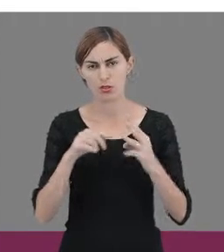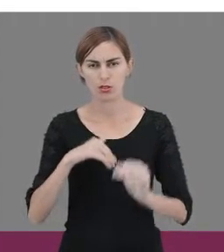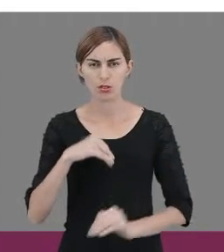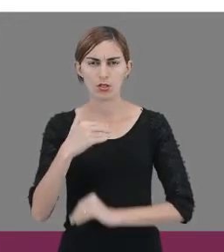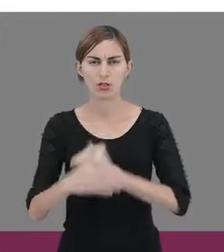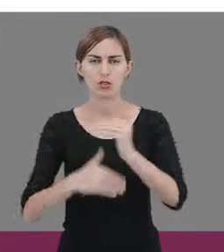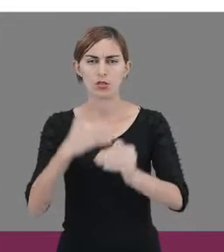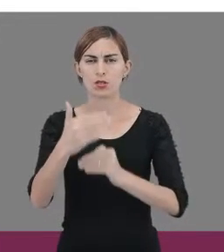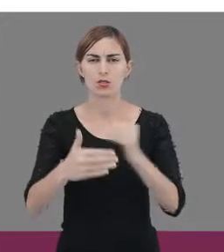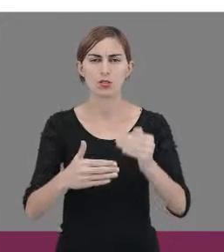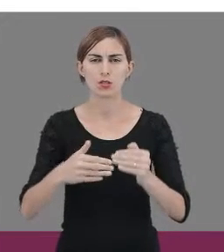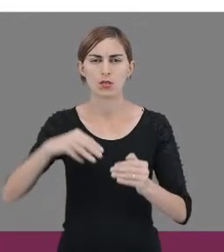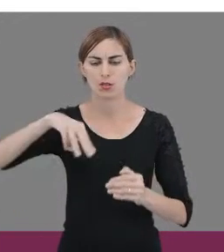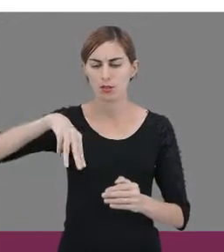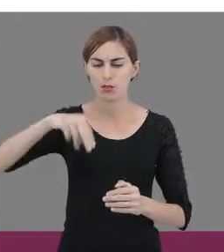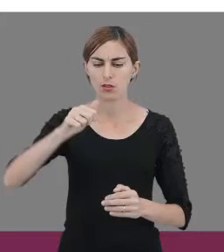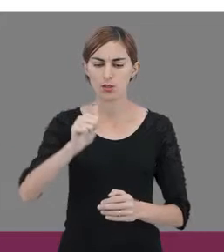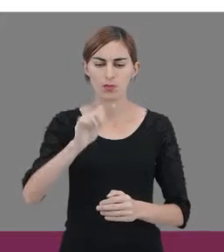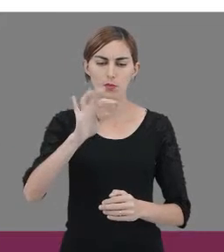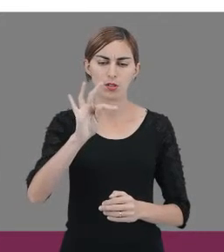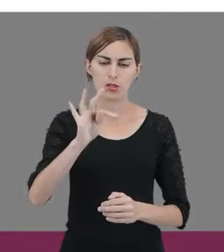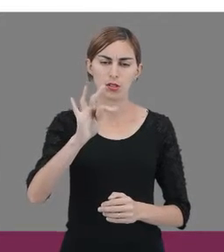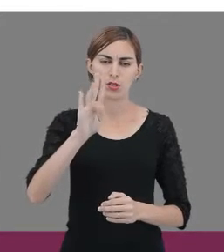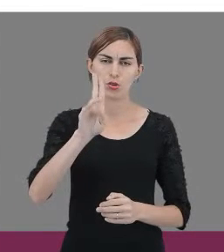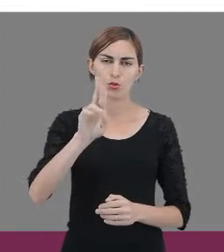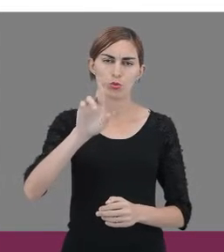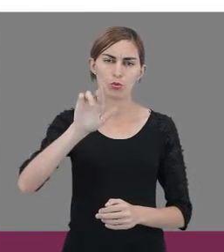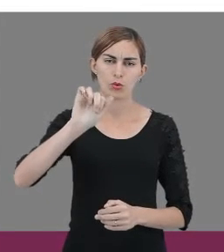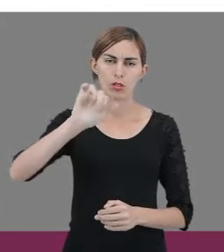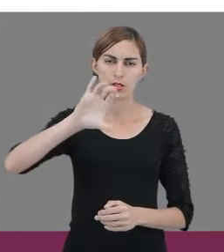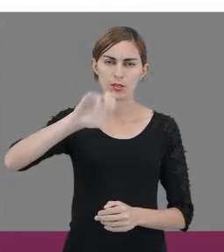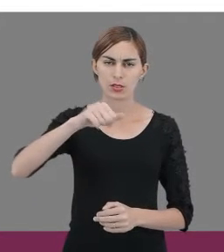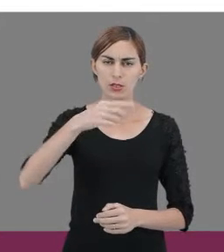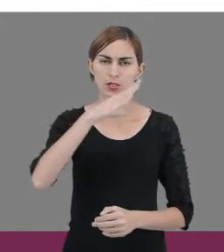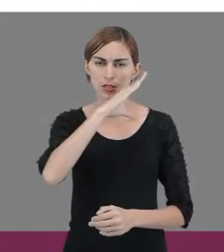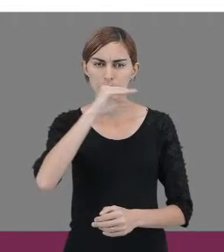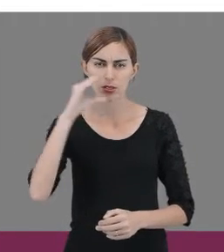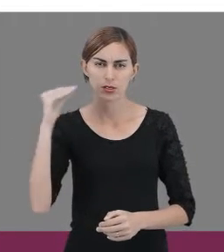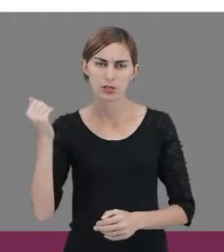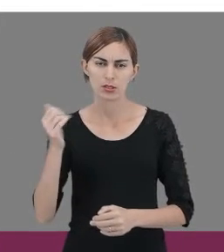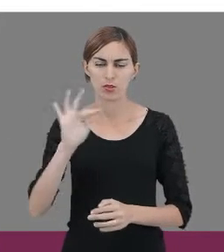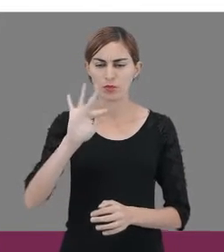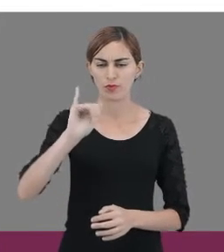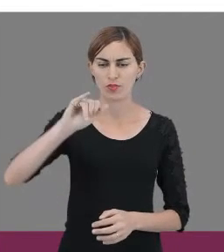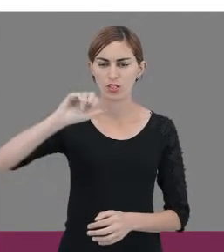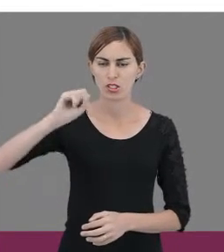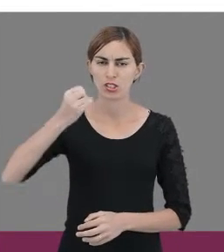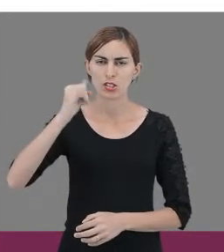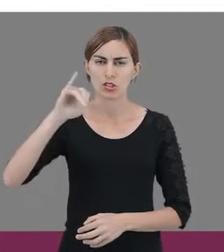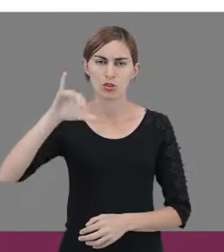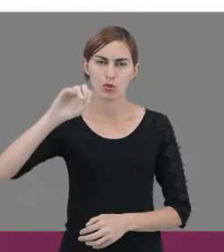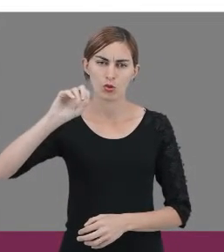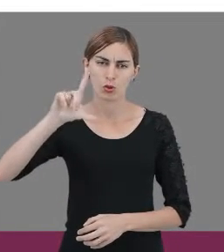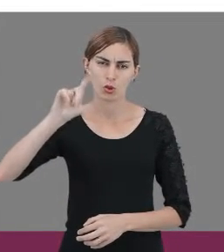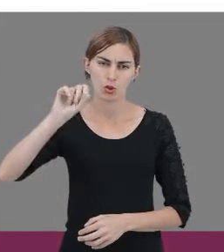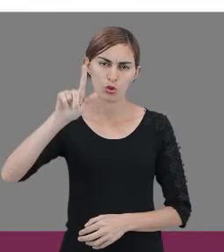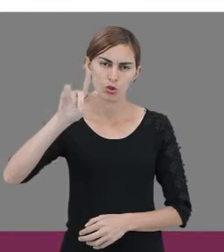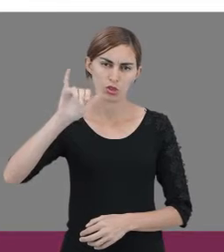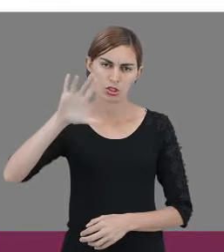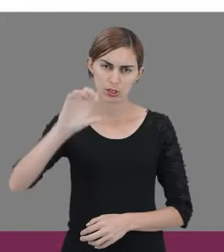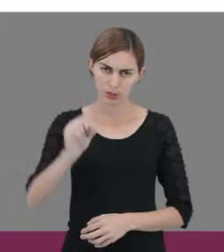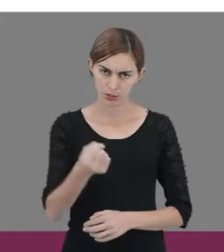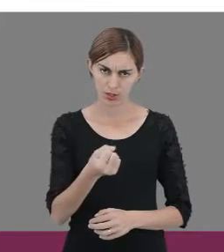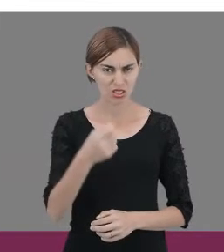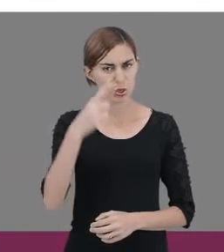chamamos de maturação neurofisiológica. Eu sei que você pode não ter ouvido falar sobre isso ainda,